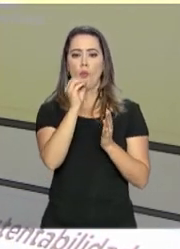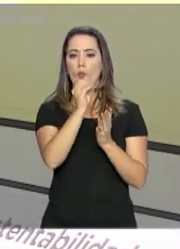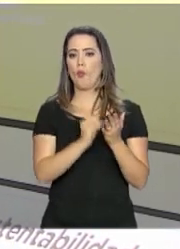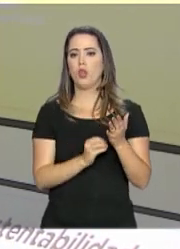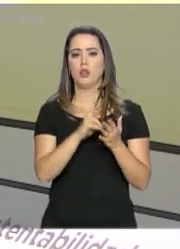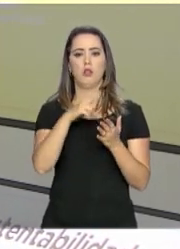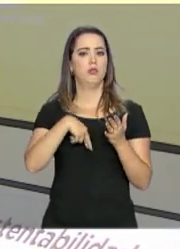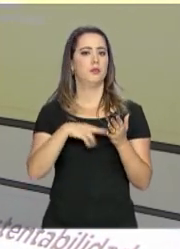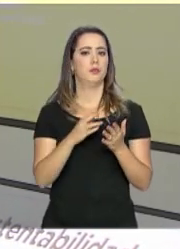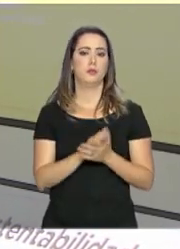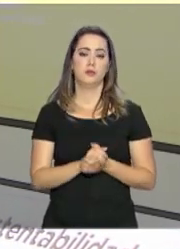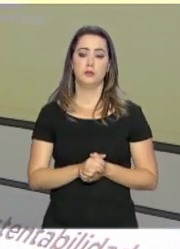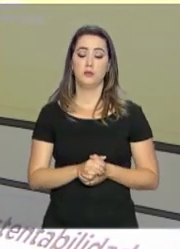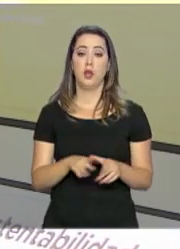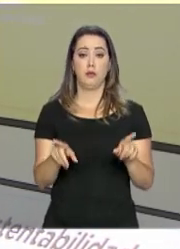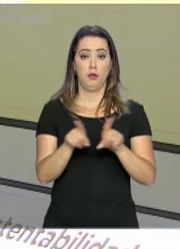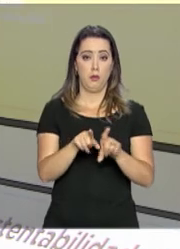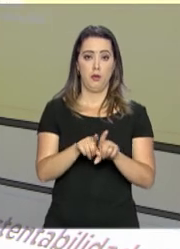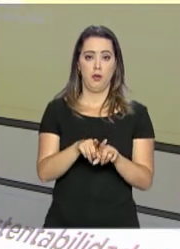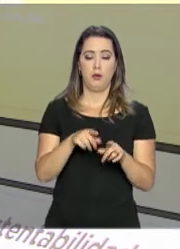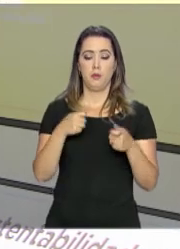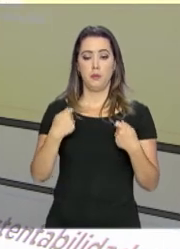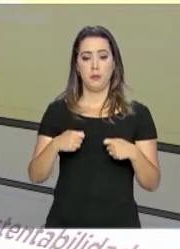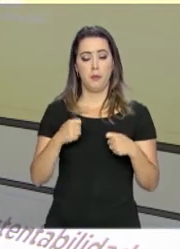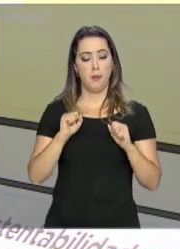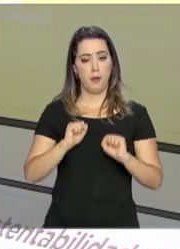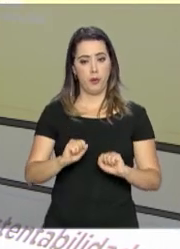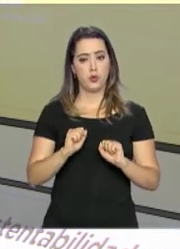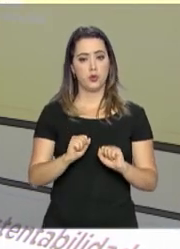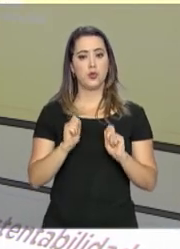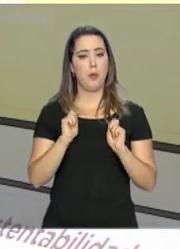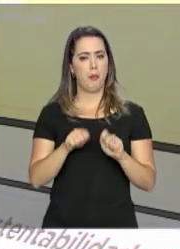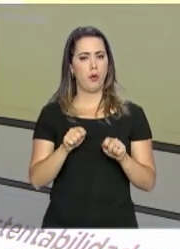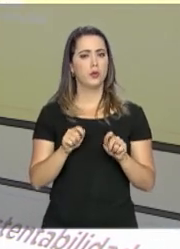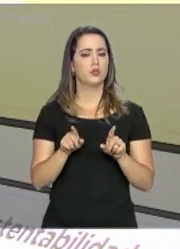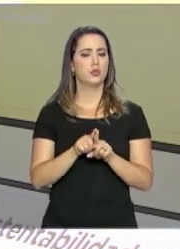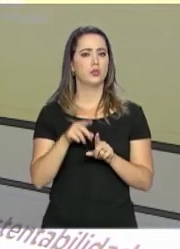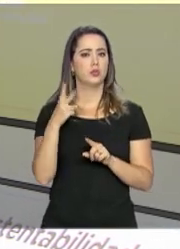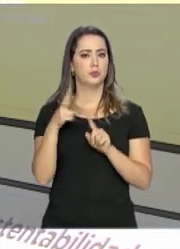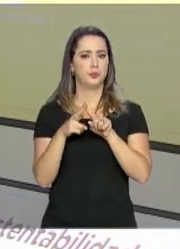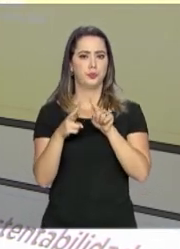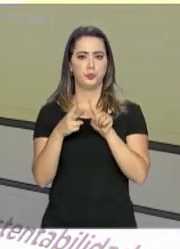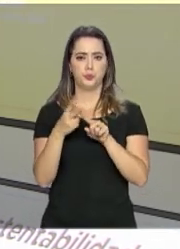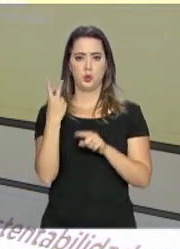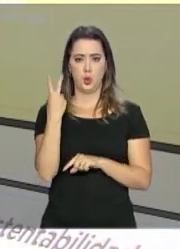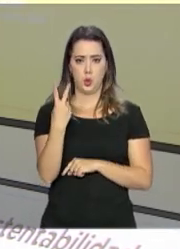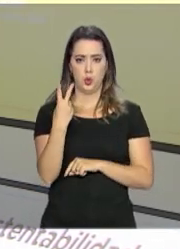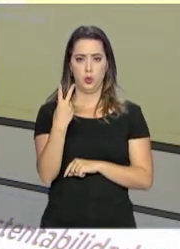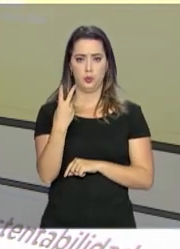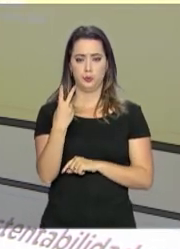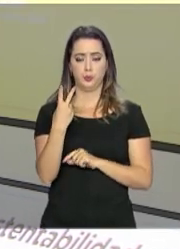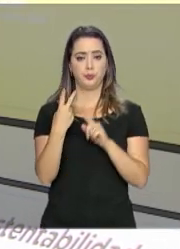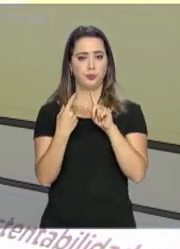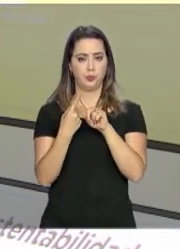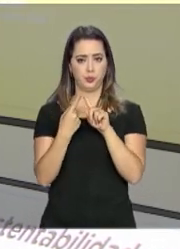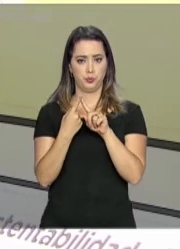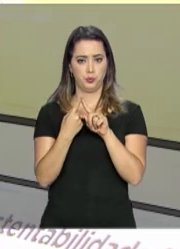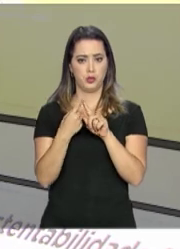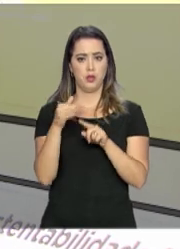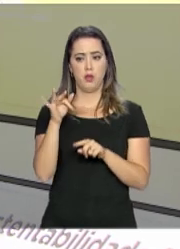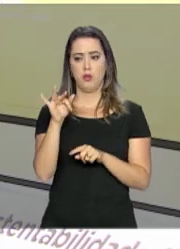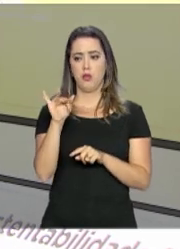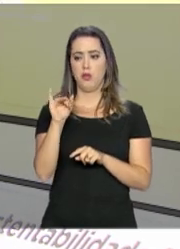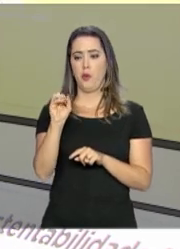redação. Além disso, o estudante poderá concorrer em duas modalidades ofertadas pelo programa. O